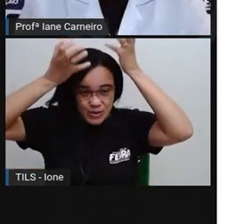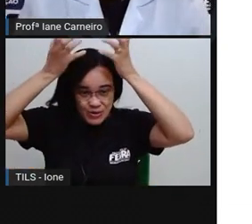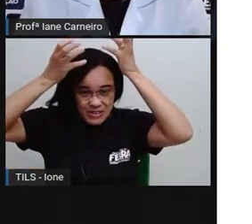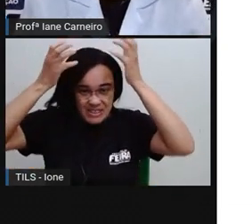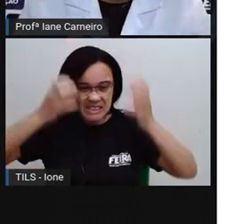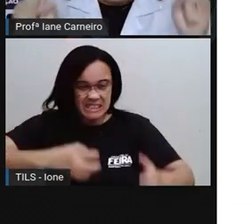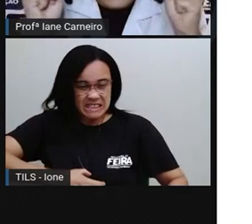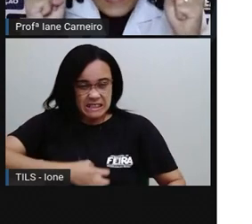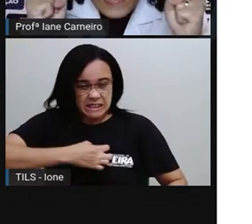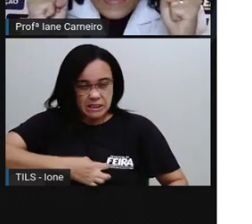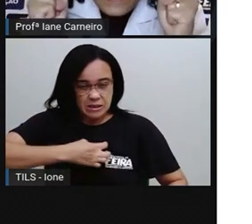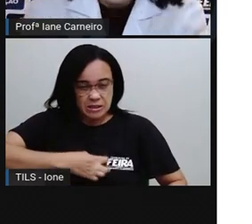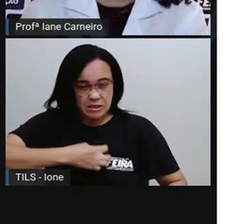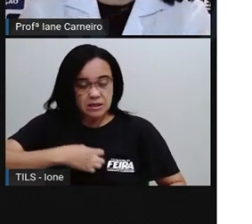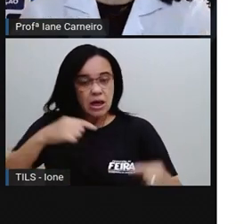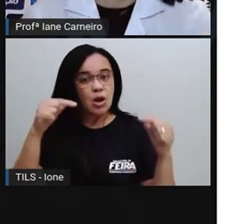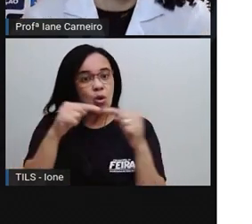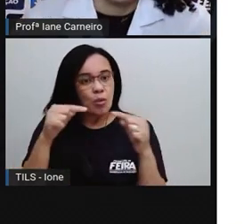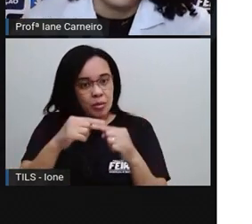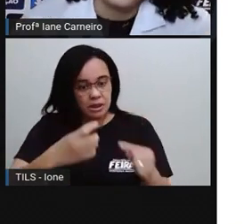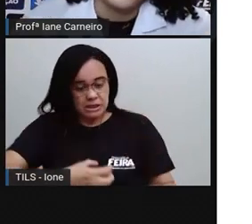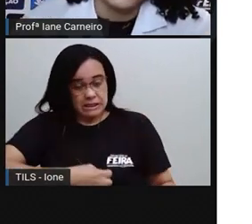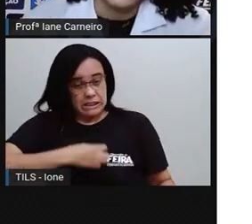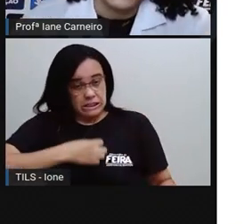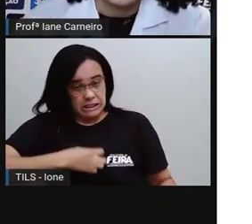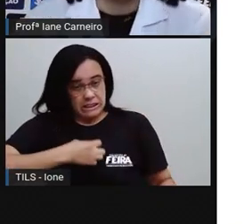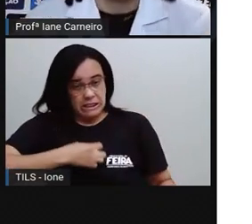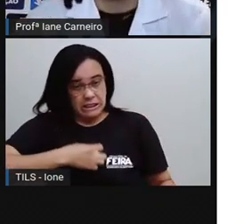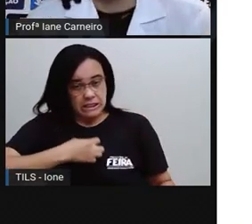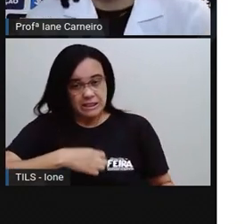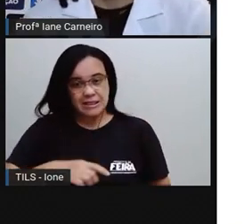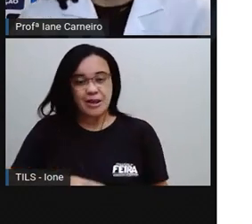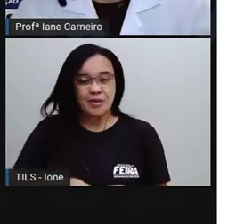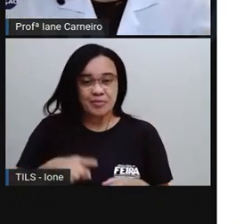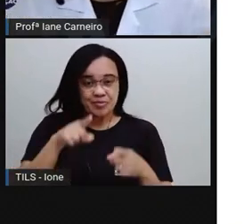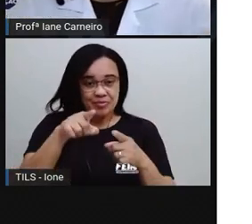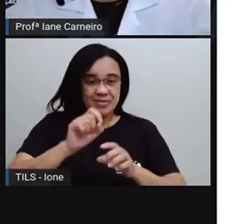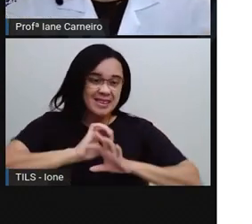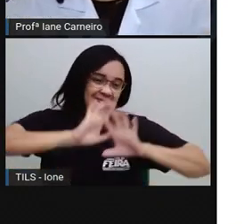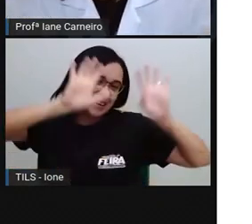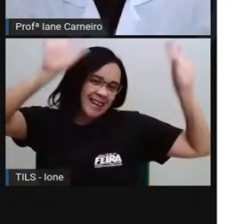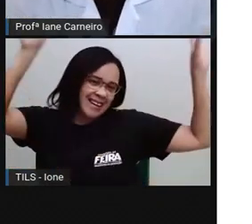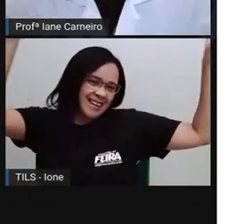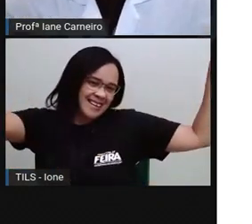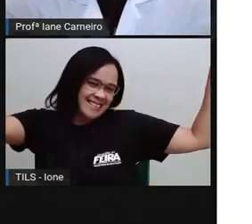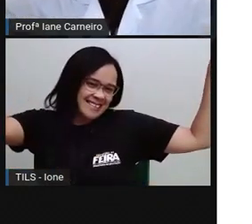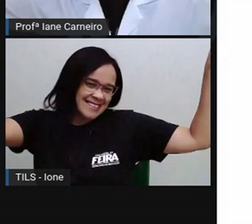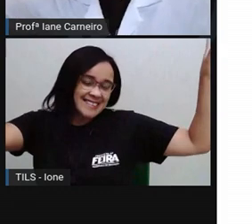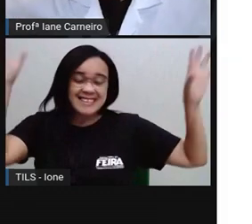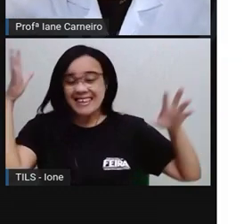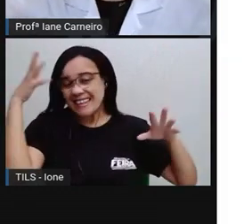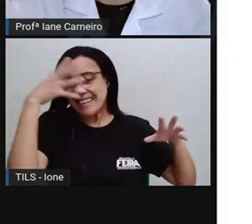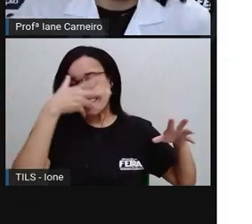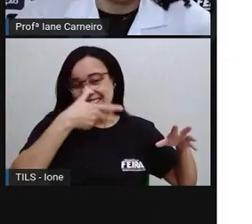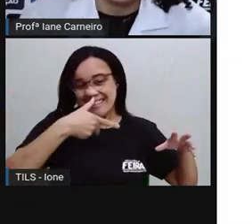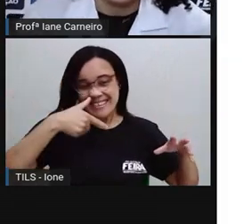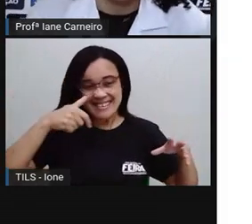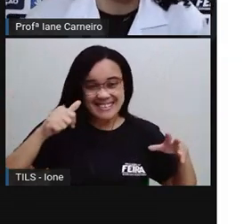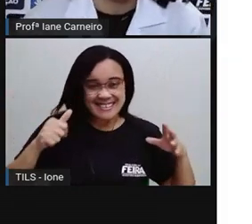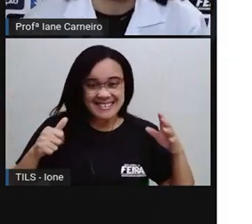raiva, tá com raiva, né? Essa aqui toda lindona assim, com os braços